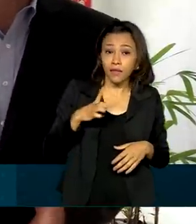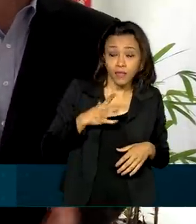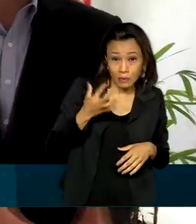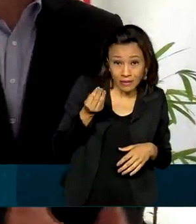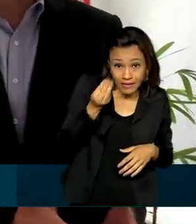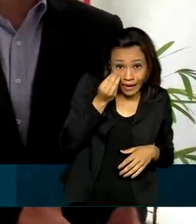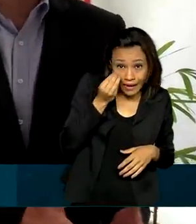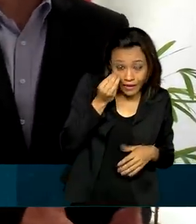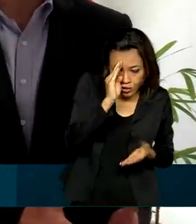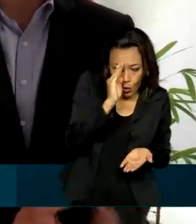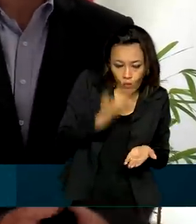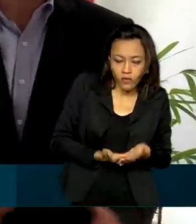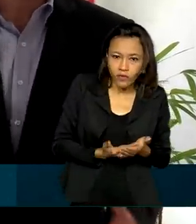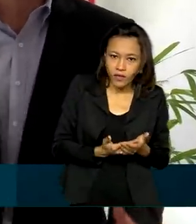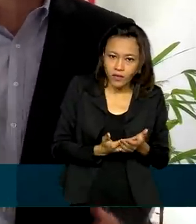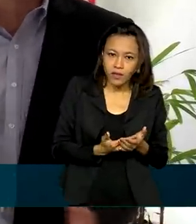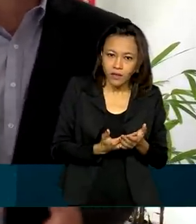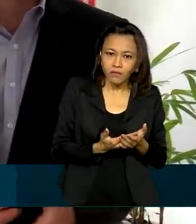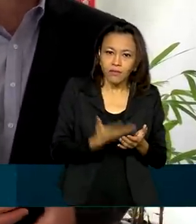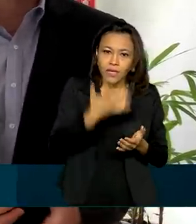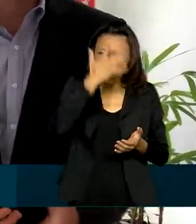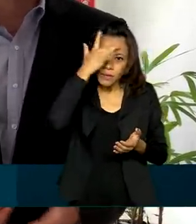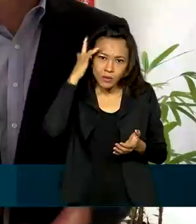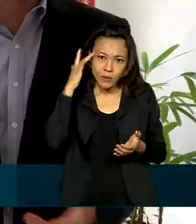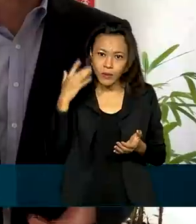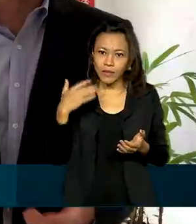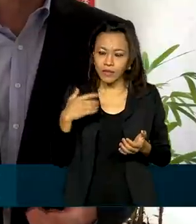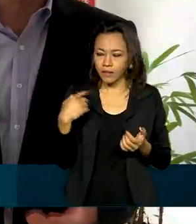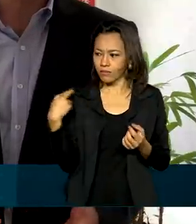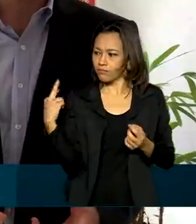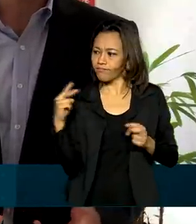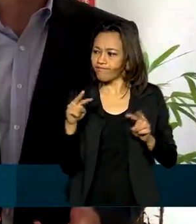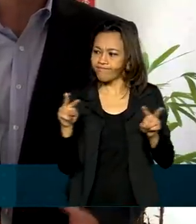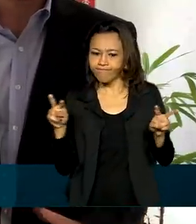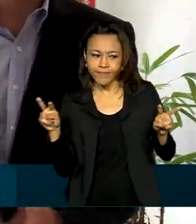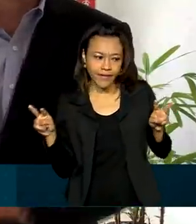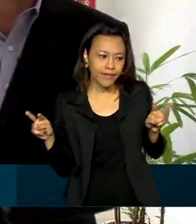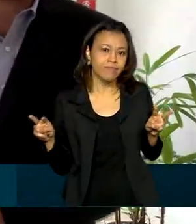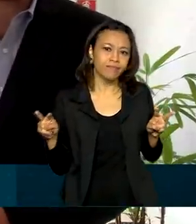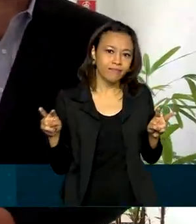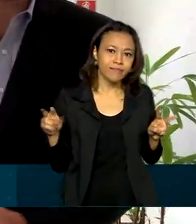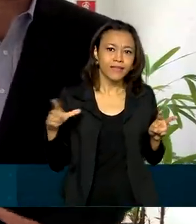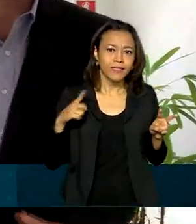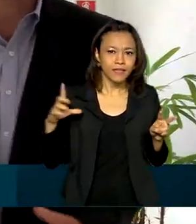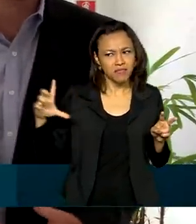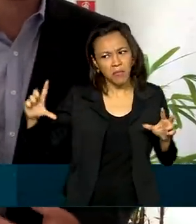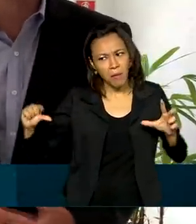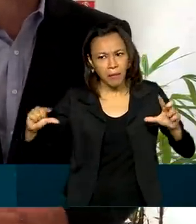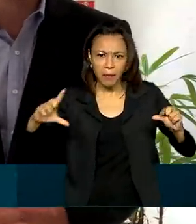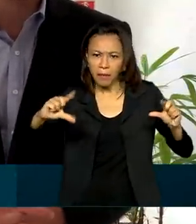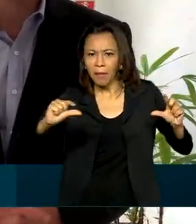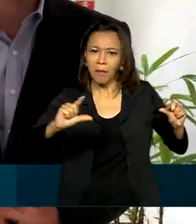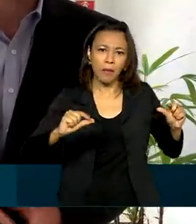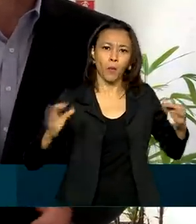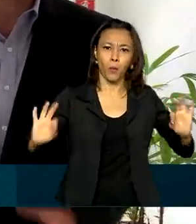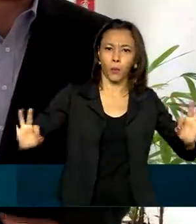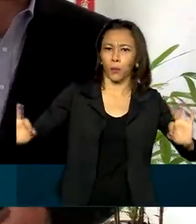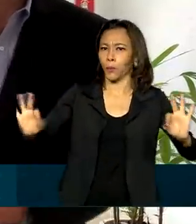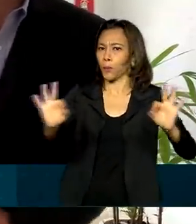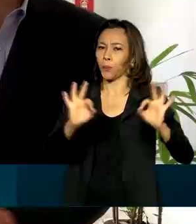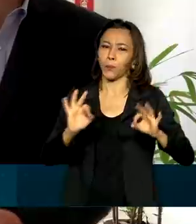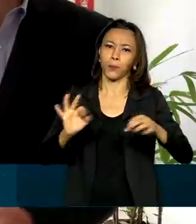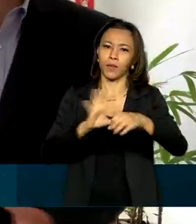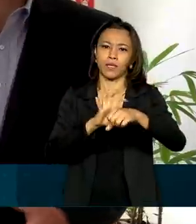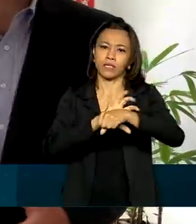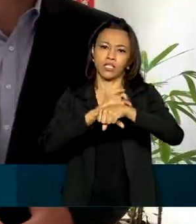confiança que as pessoas à sua volta têm uma baixa probabilidade de estarem infectadas, de